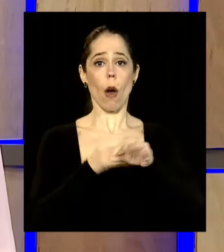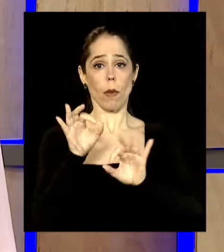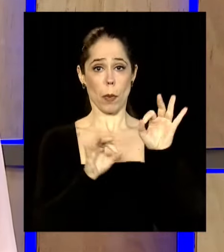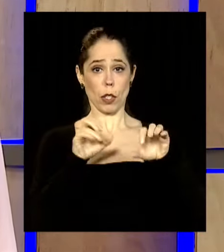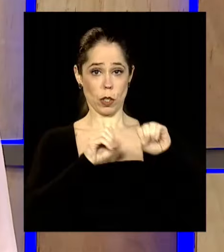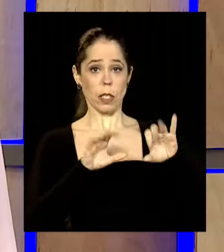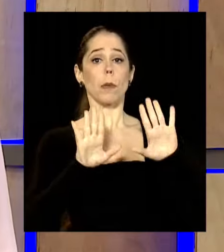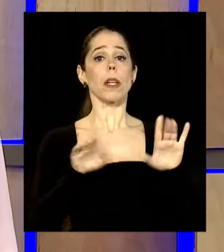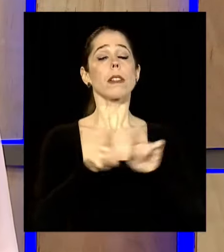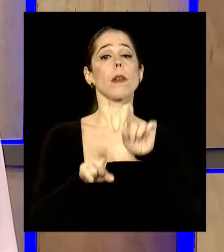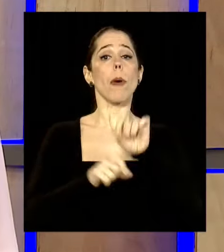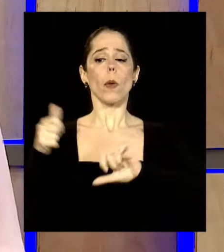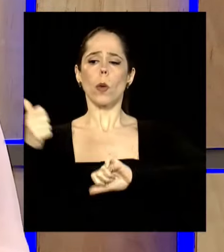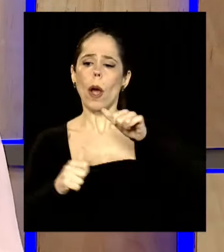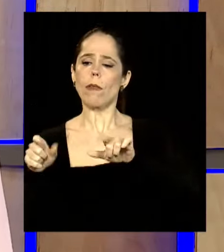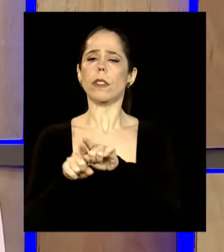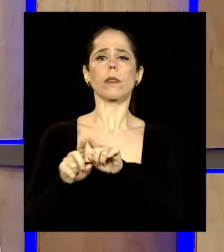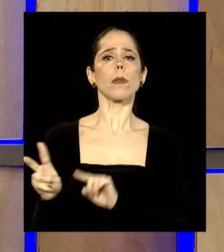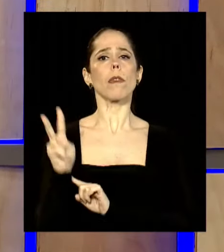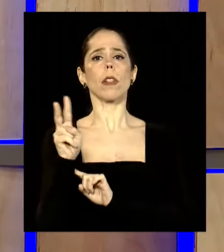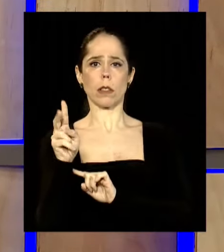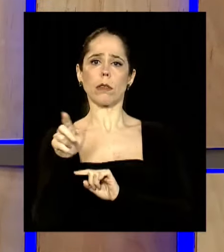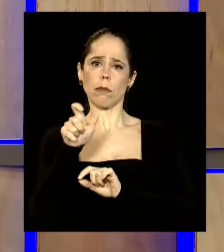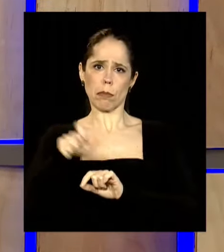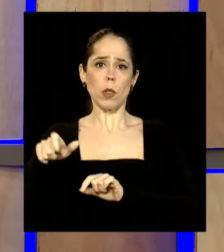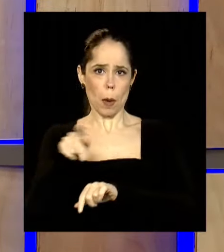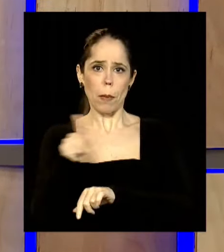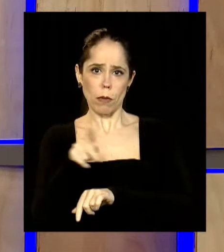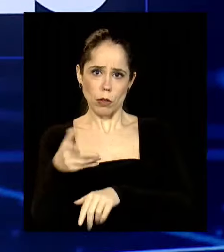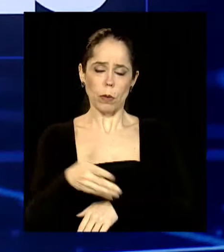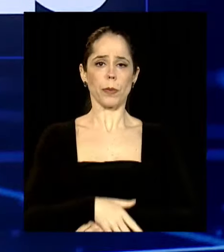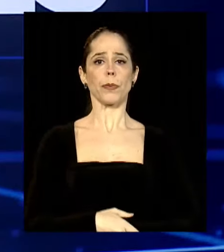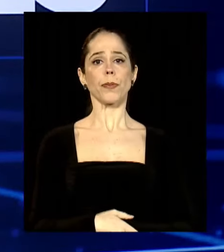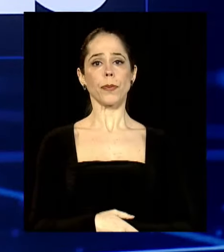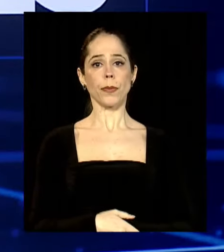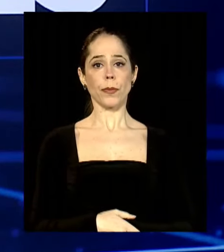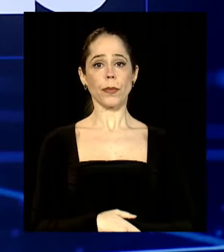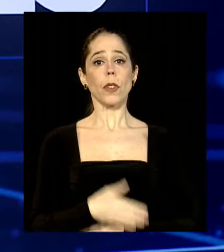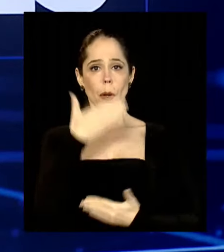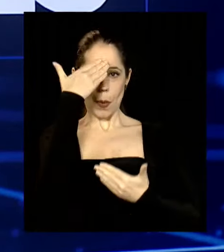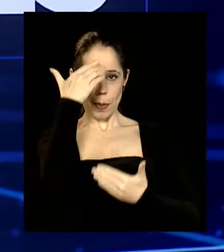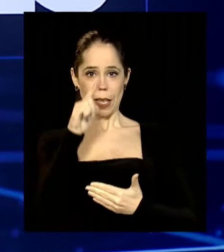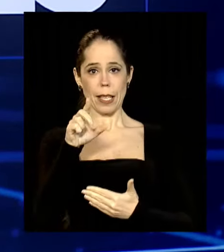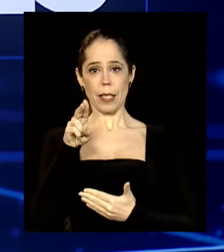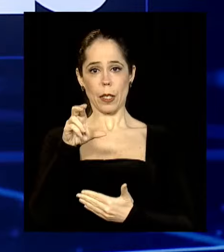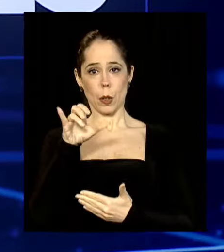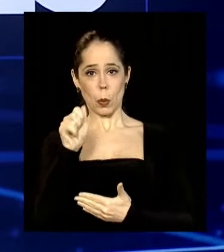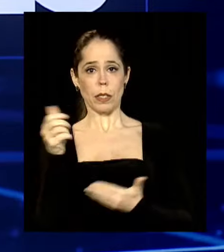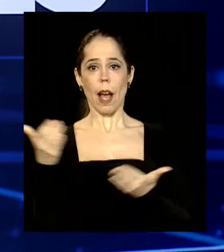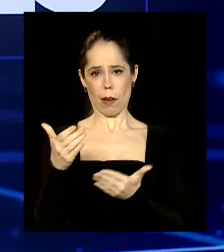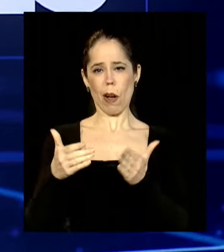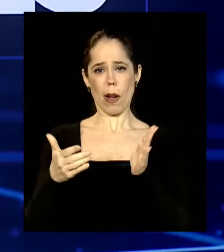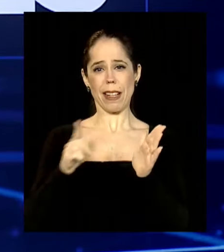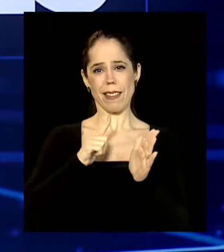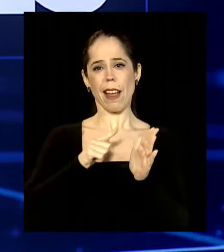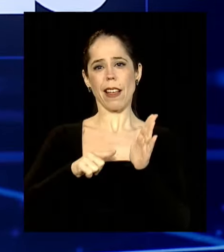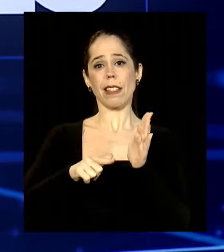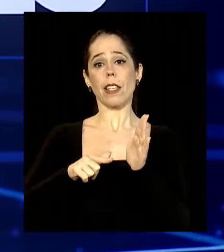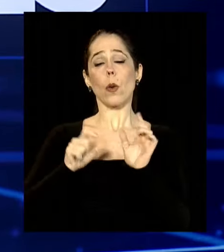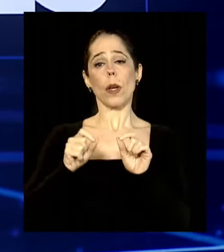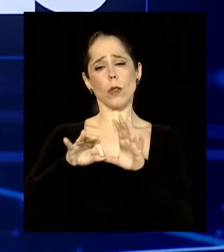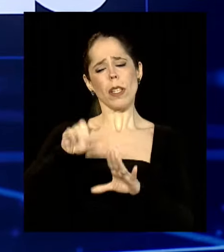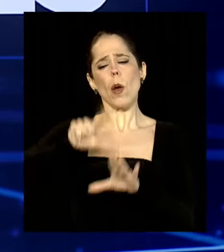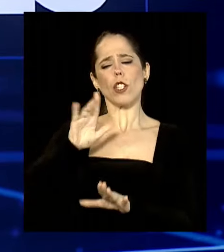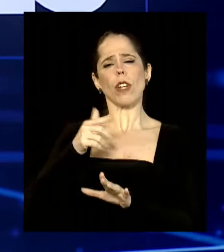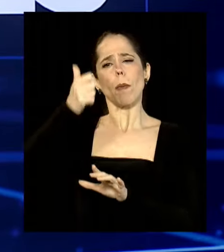também a qualificação e a valorização dos professores. Obrigado, Lúcia. Por ordem previamente sorteada, inicia